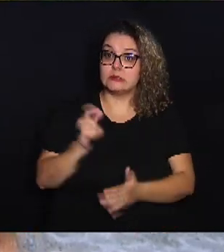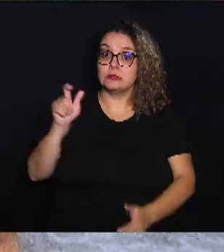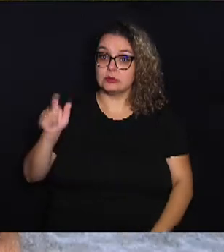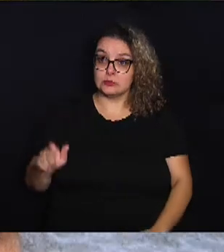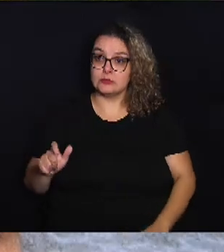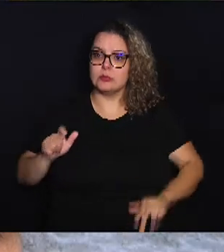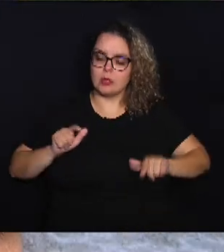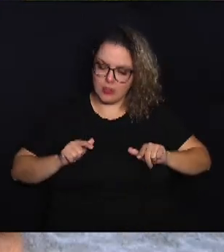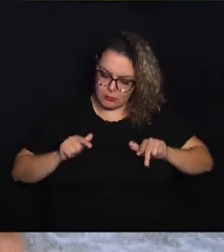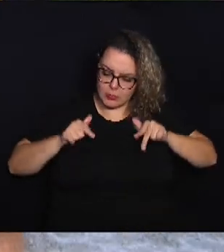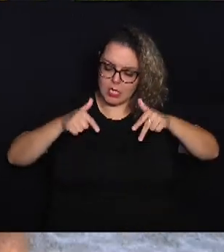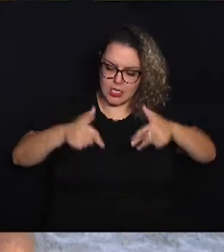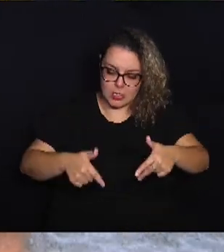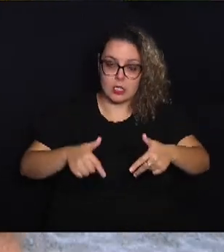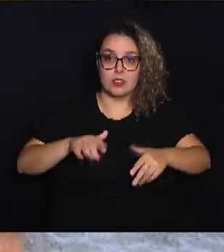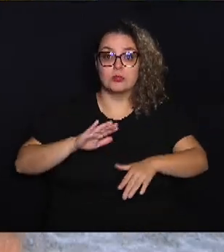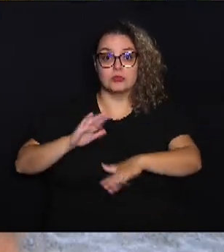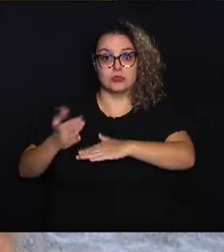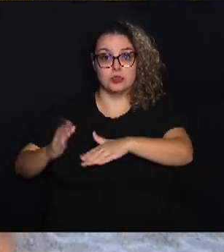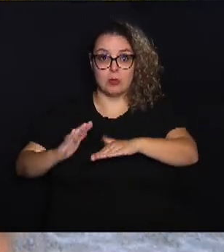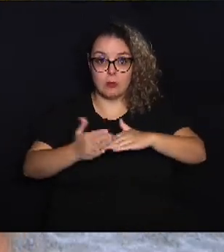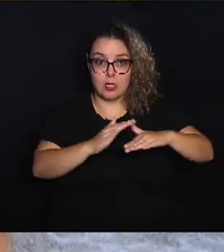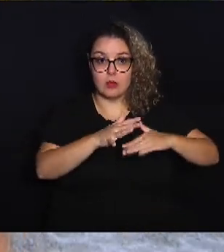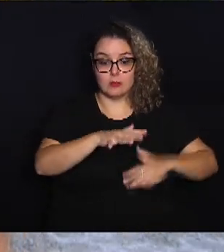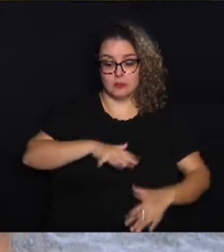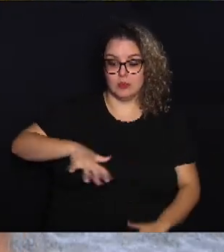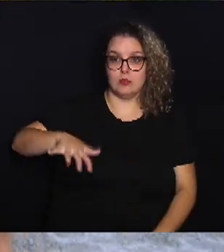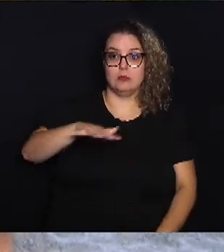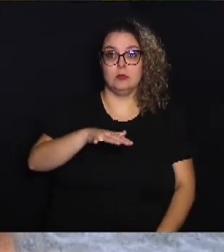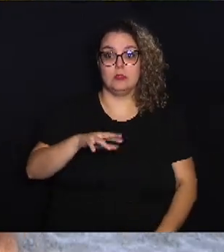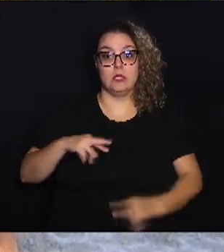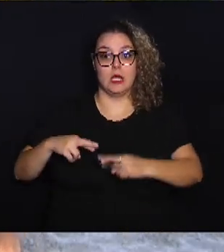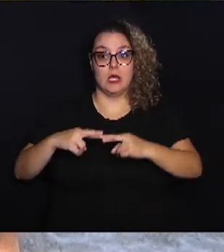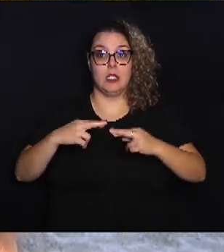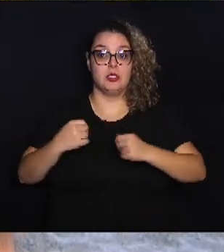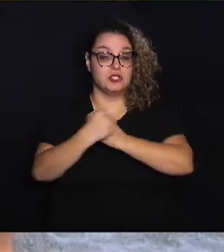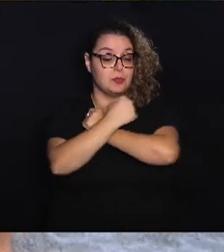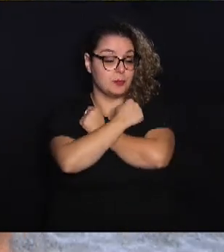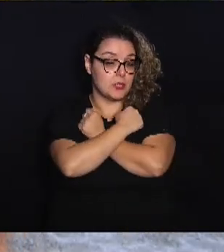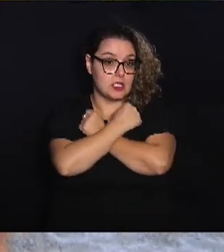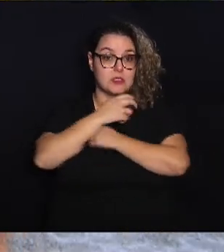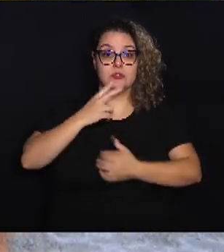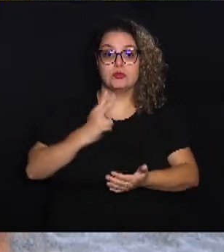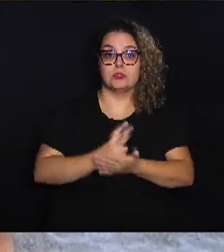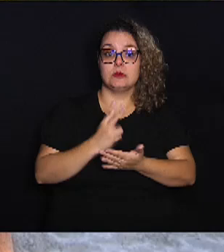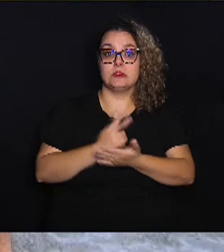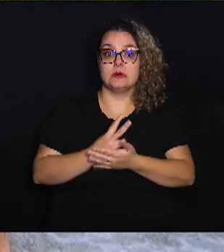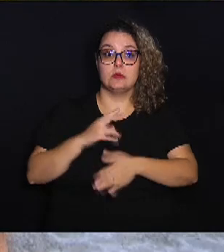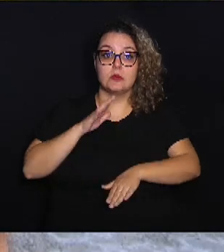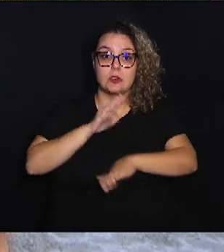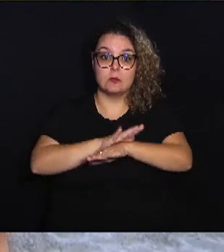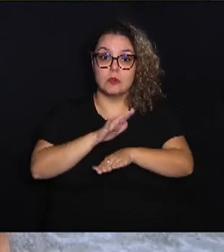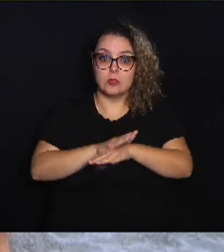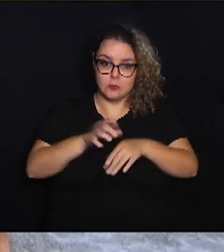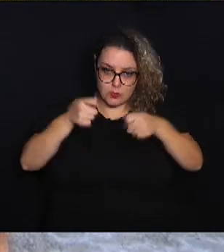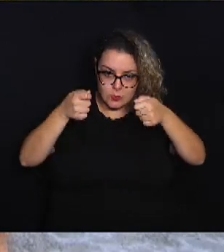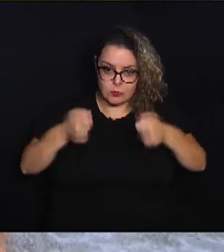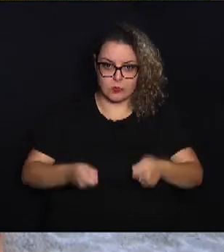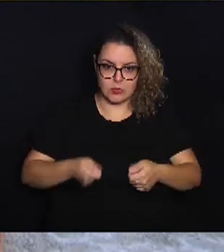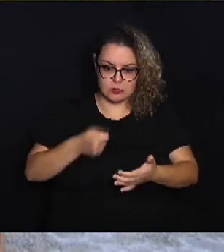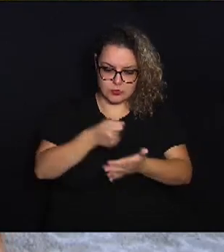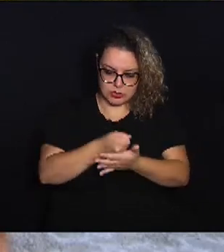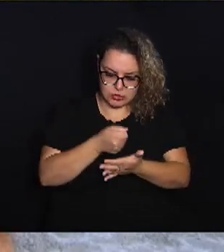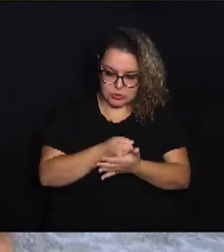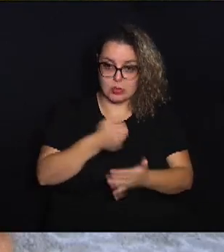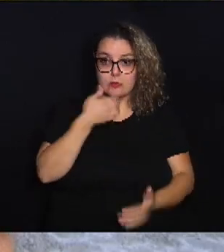atuante aqui nos bairros da região. Na rede Abraço, ela sempre colaborou de modo firme, cobrando